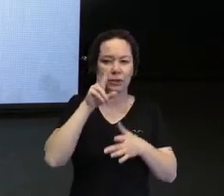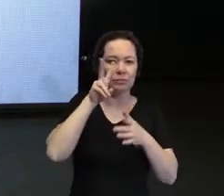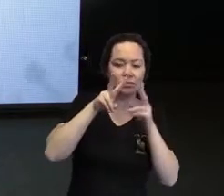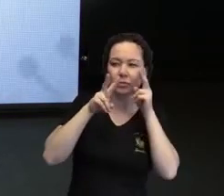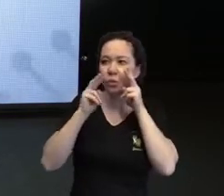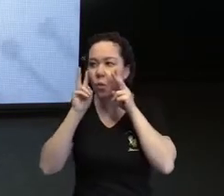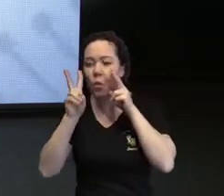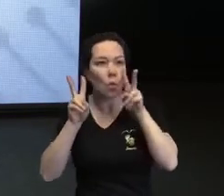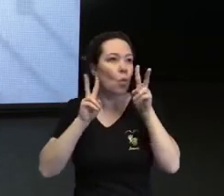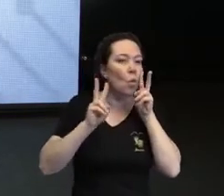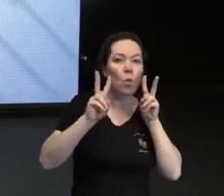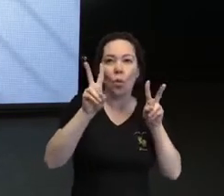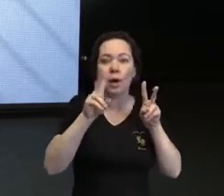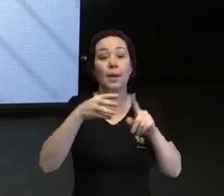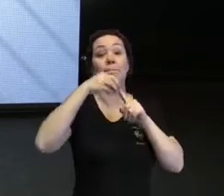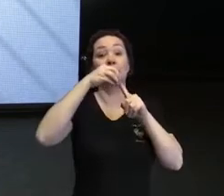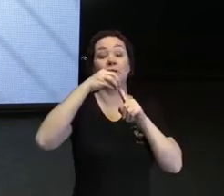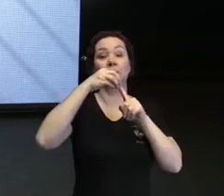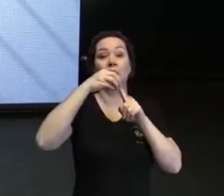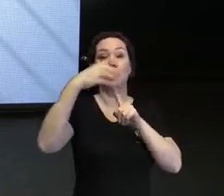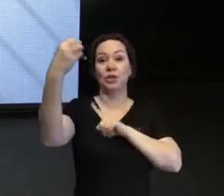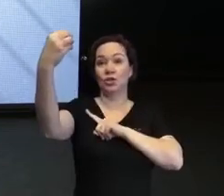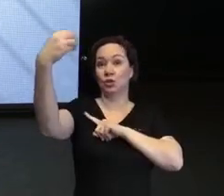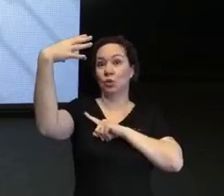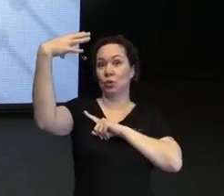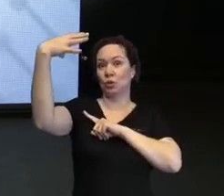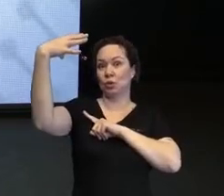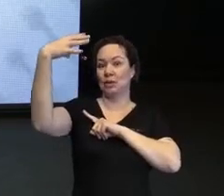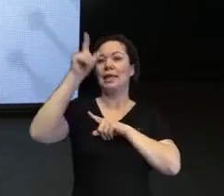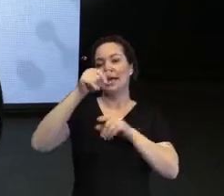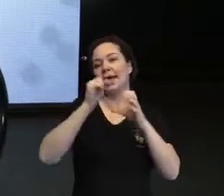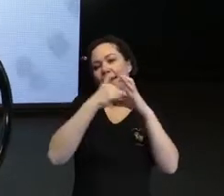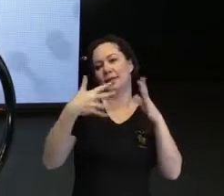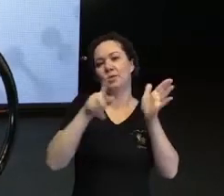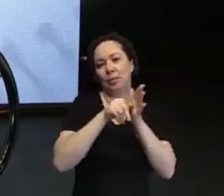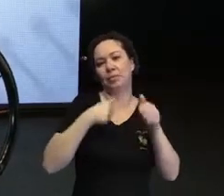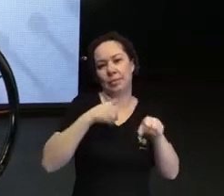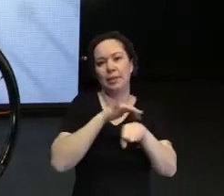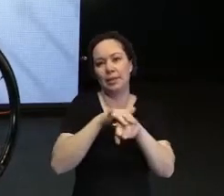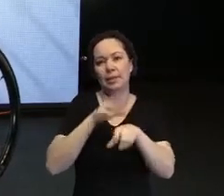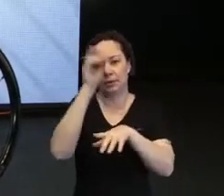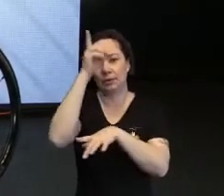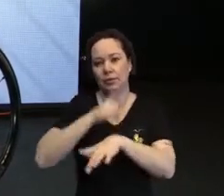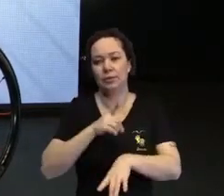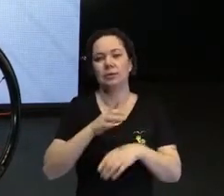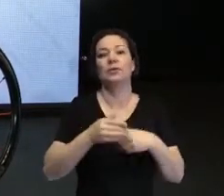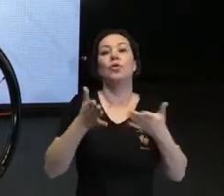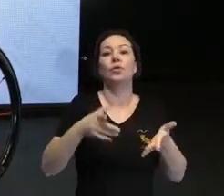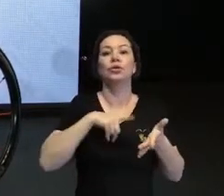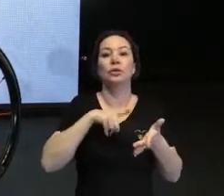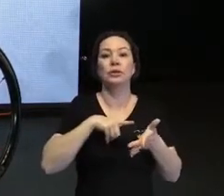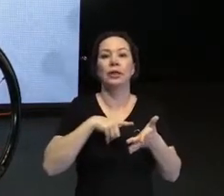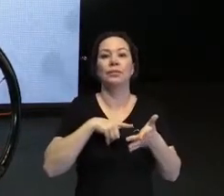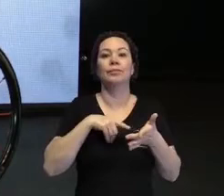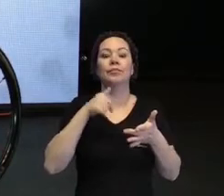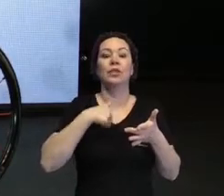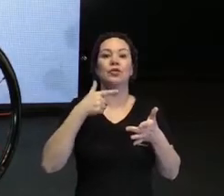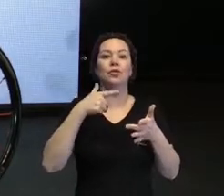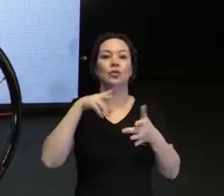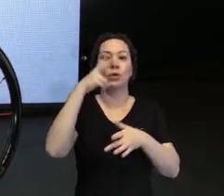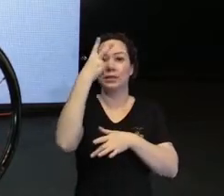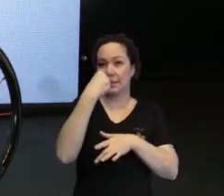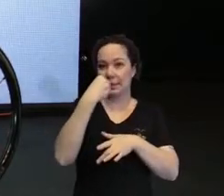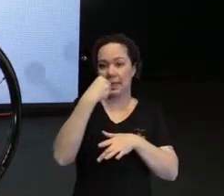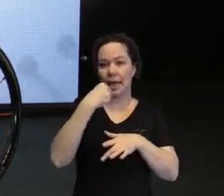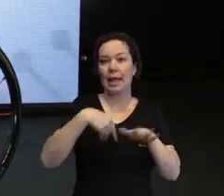e ver cores e principalmente na luz, que é uma característica da minha deficiência. Hoje, eu sou considerada como cega legal, eu